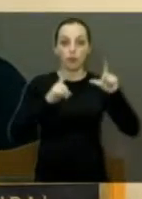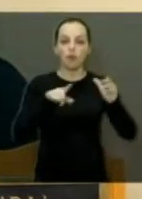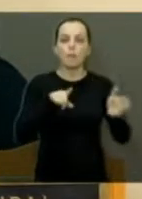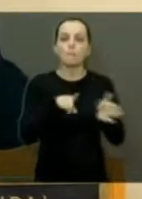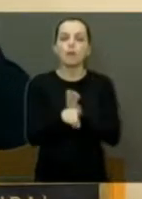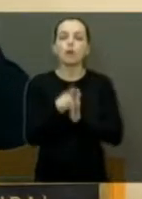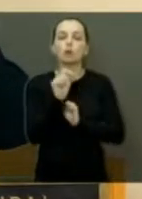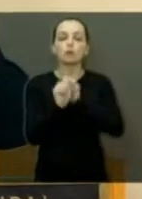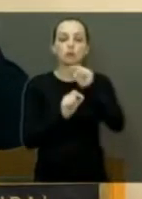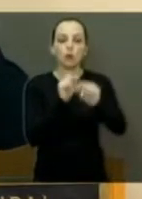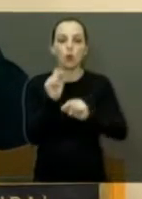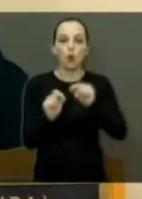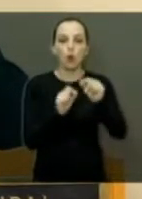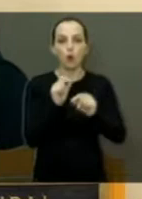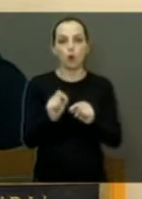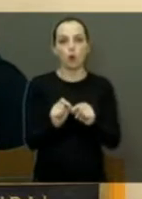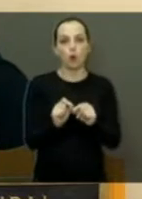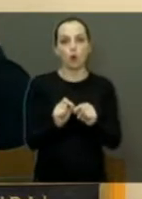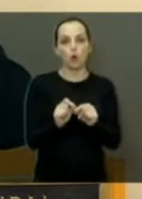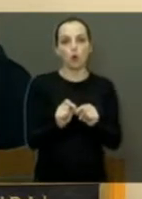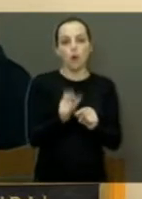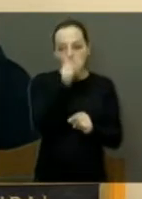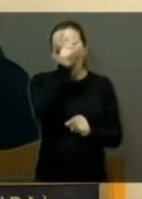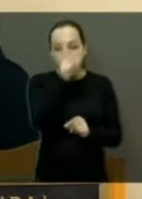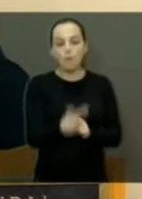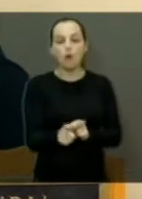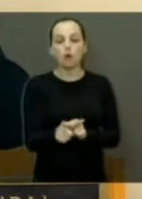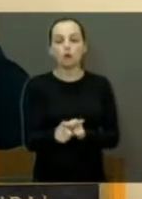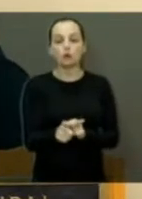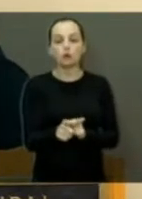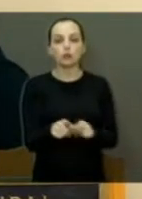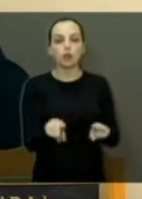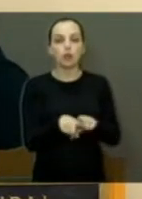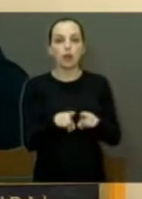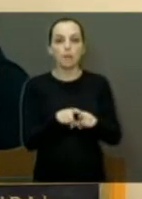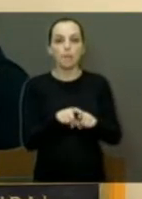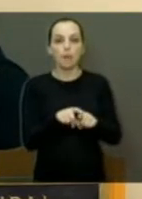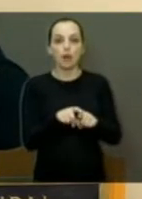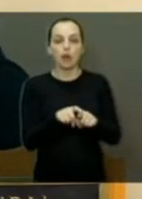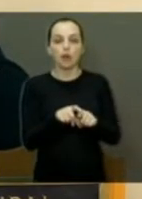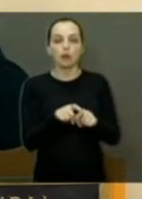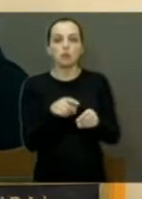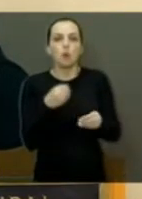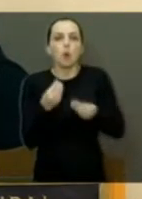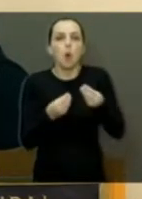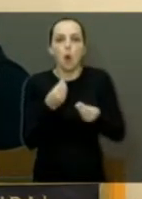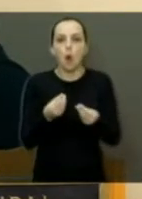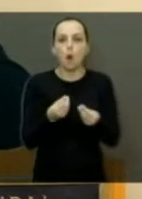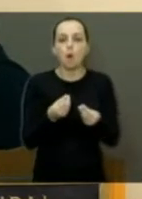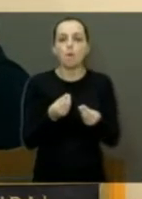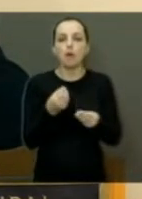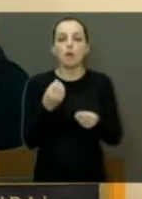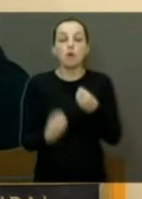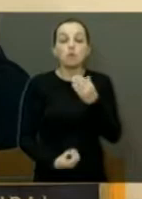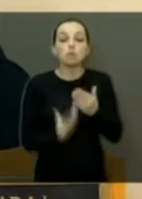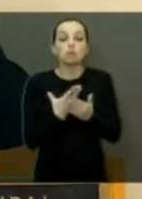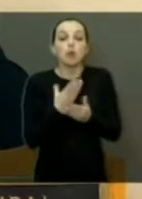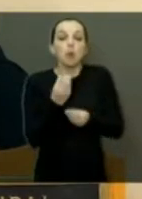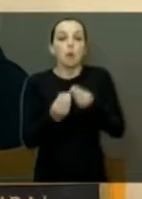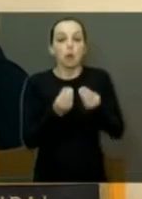pergunta para aquela moça que também acompanha, apresentando ali o jornal. E agora? O que vai acontecer?